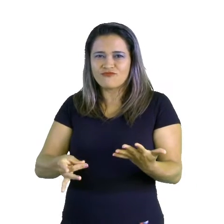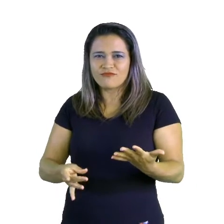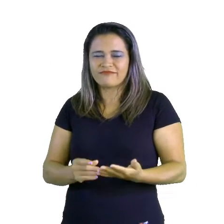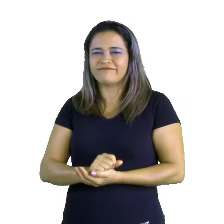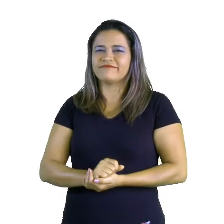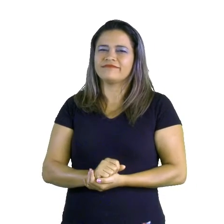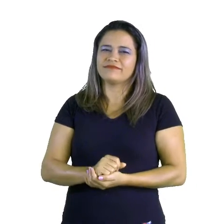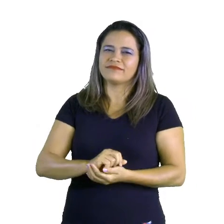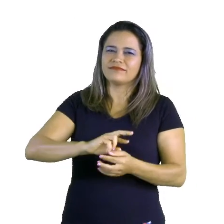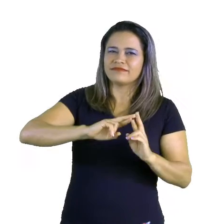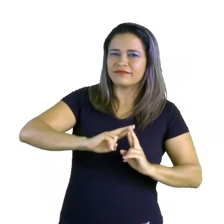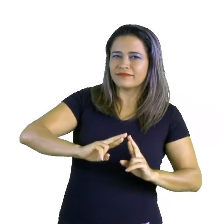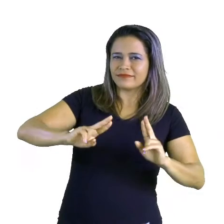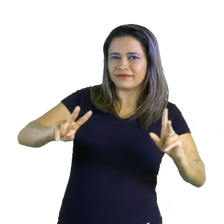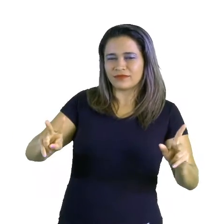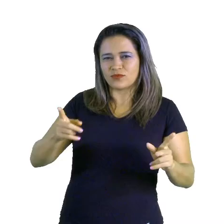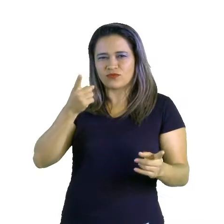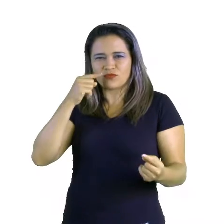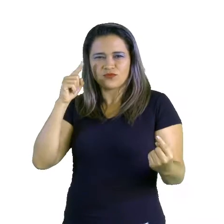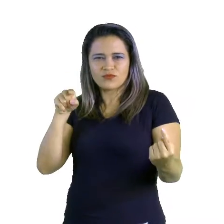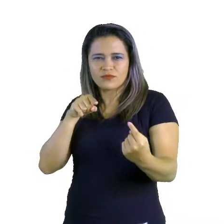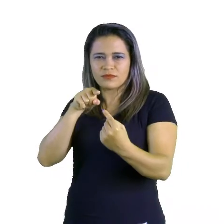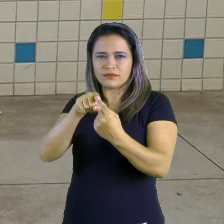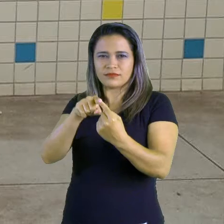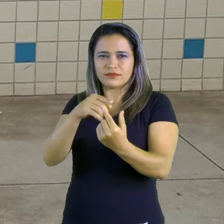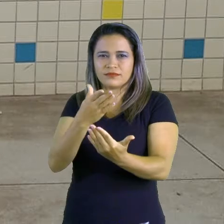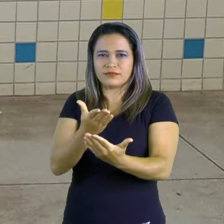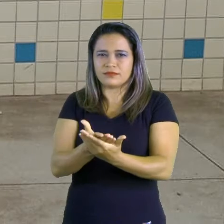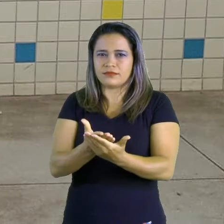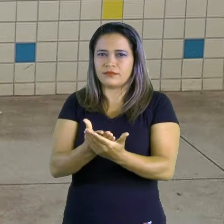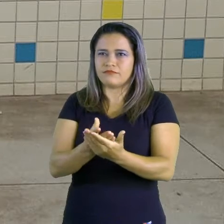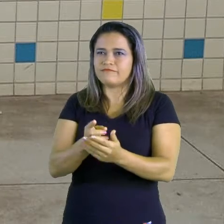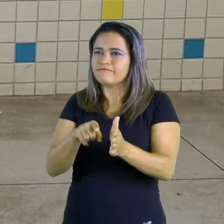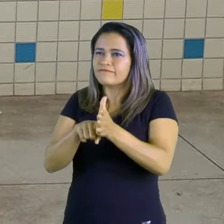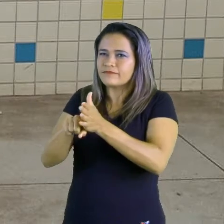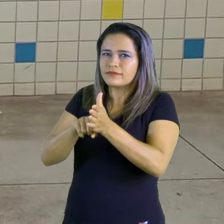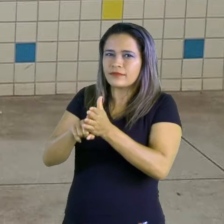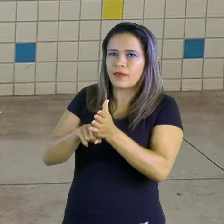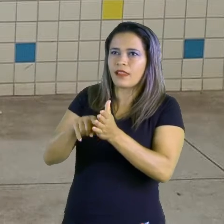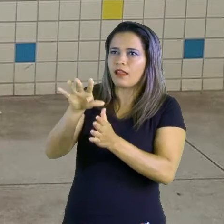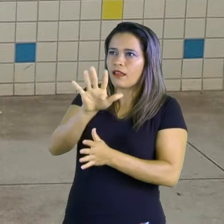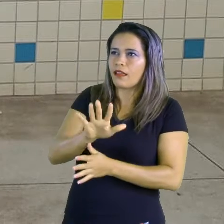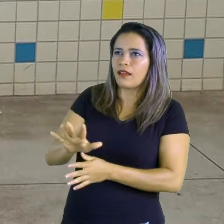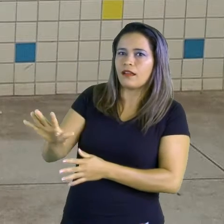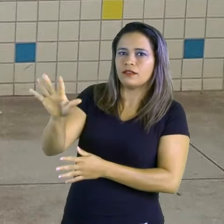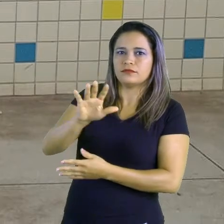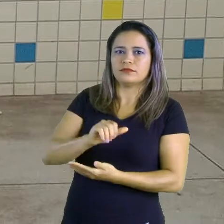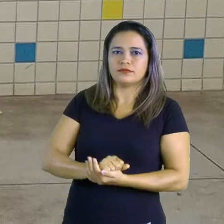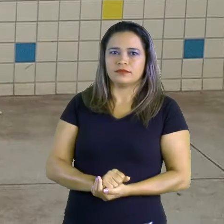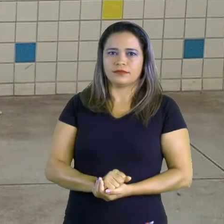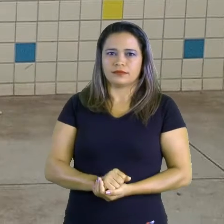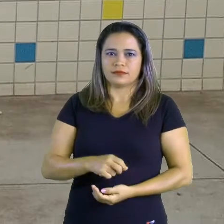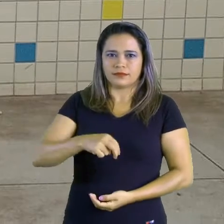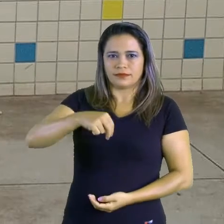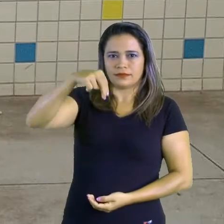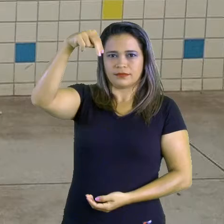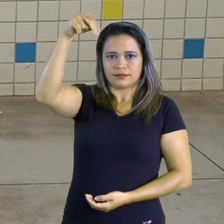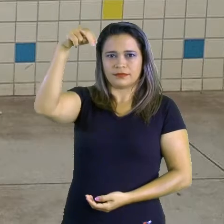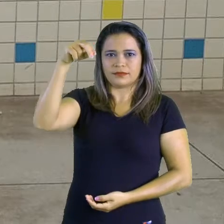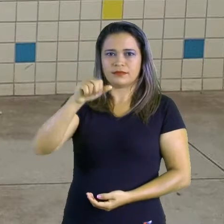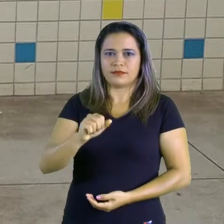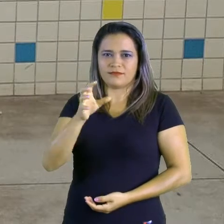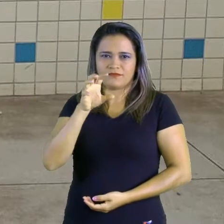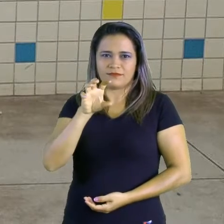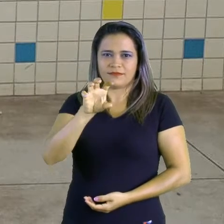O objetivo da nossa aula é analisar as grandes regiões naturais da Ásia. Ásia Boreal, Ásia Central, Oriente